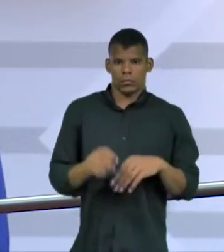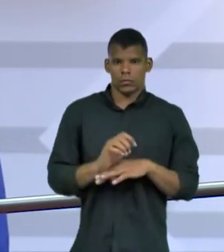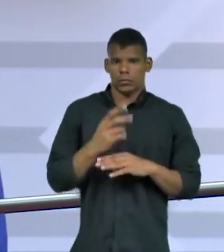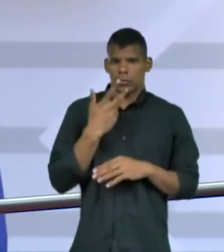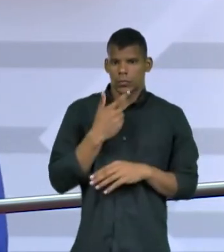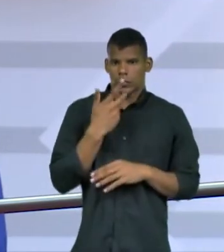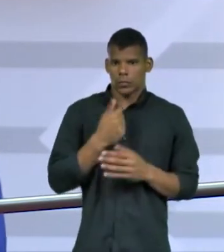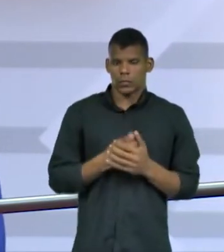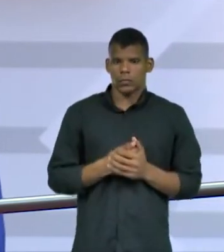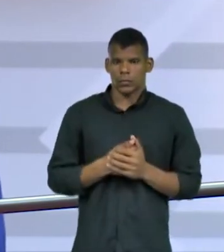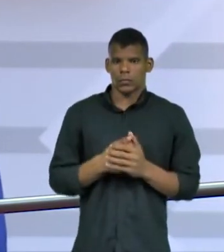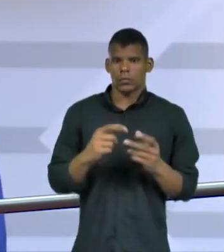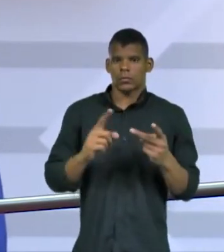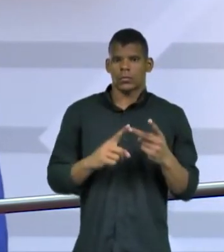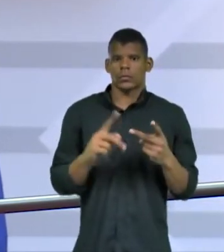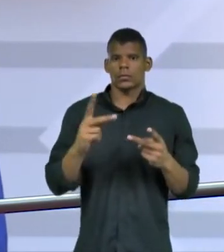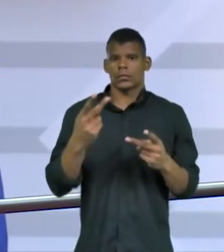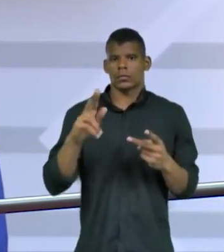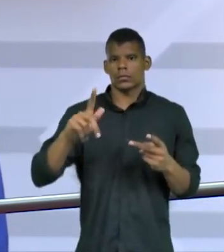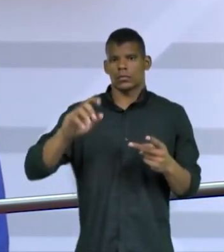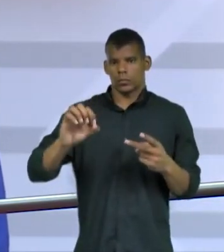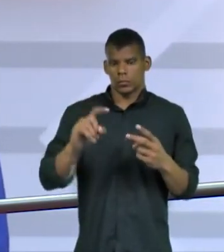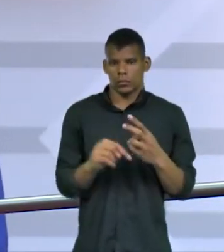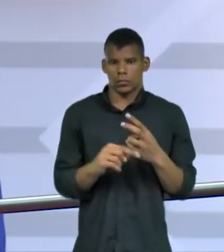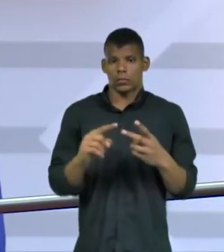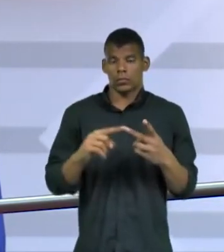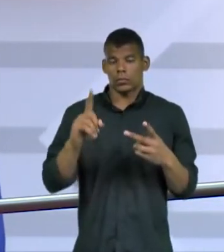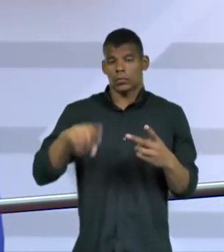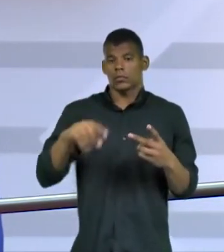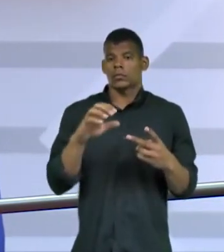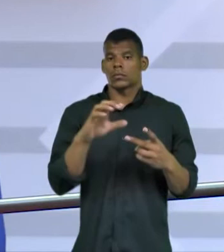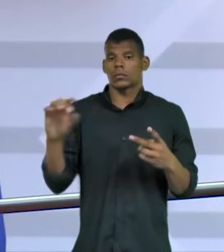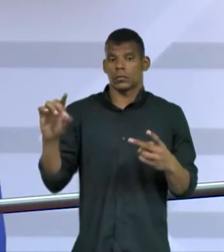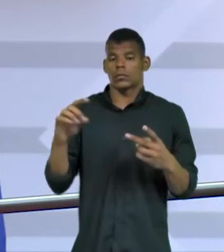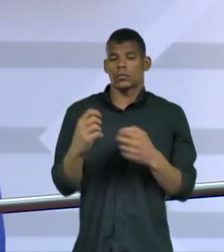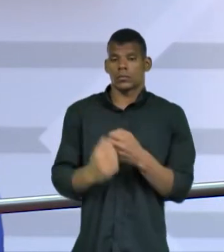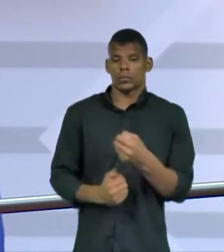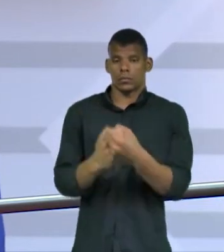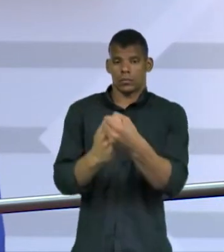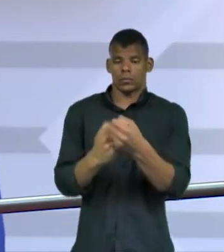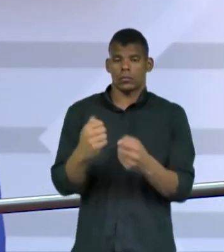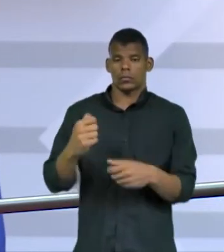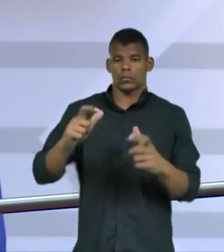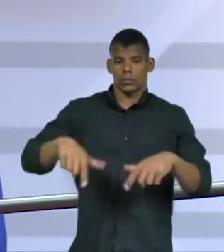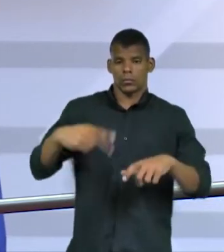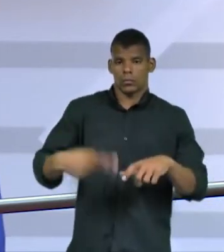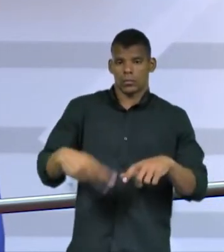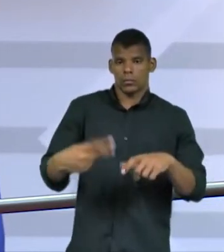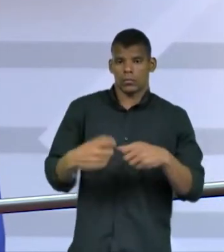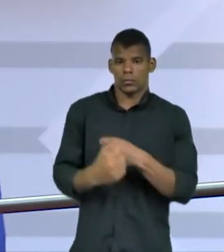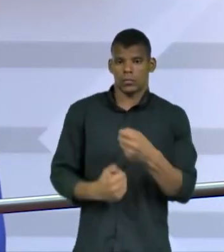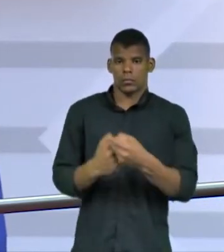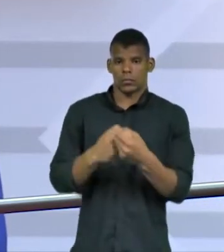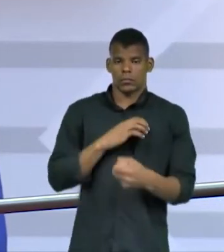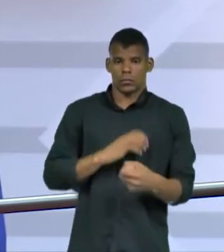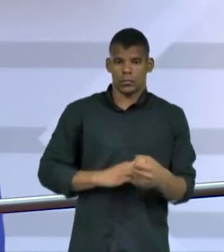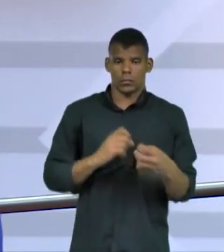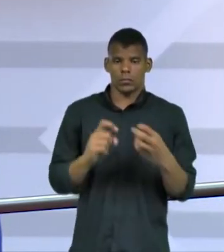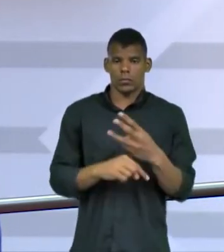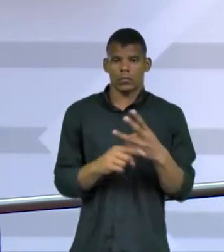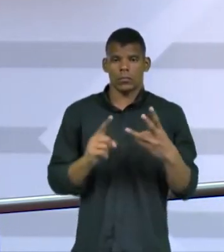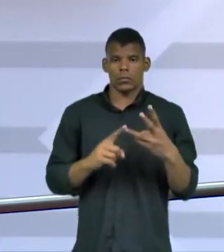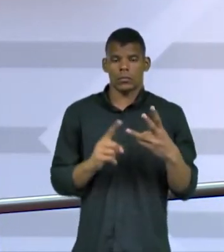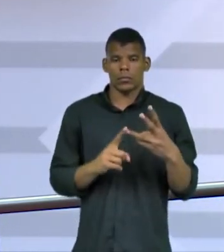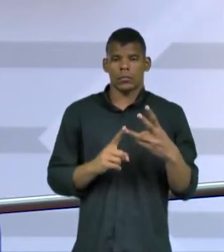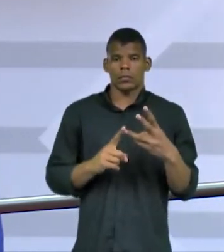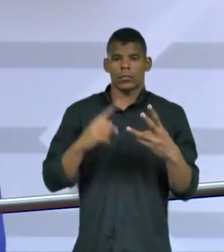promotor Hugo Porto, ele é coordenador auxiliar do Centro de Apoio Operacional da Cidadania. E ainda o